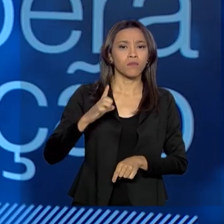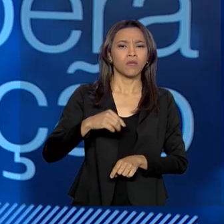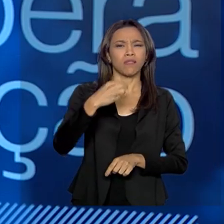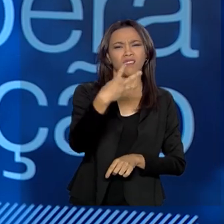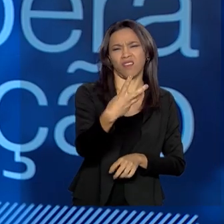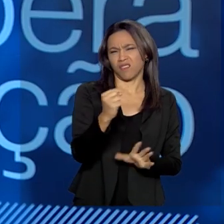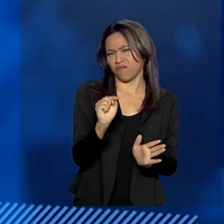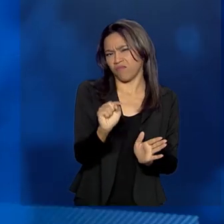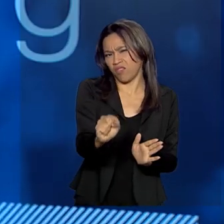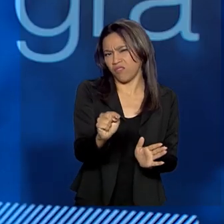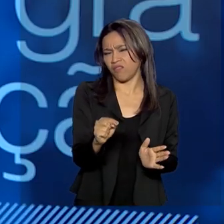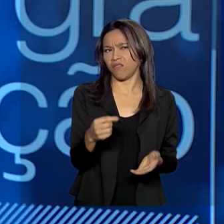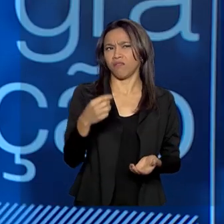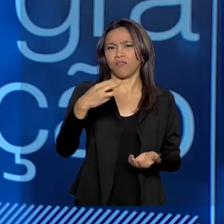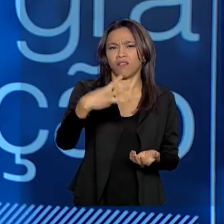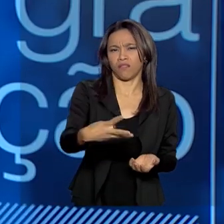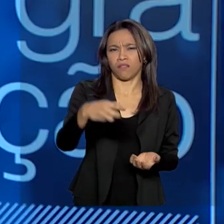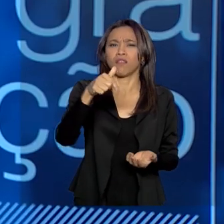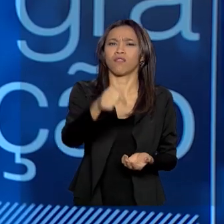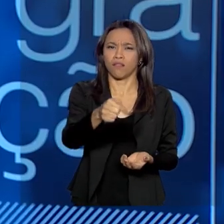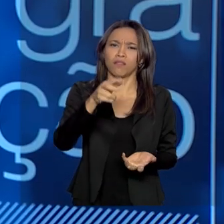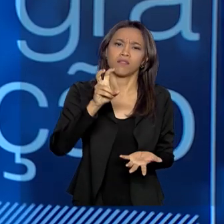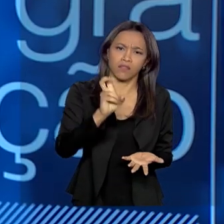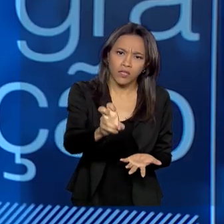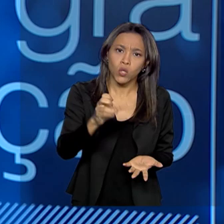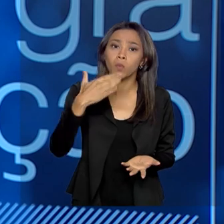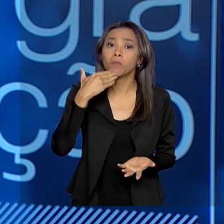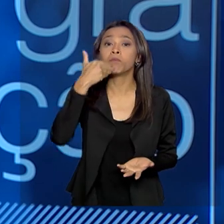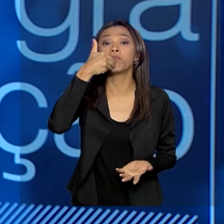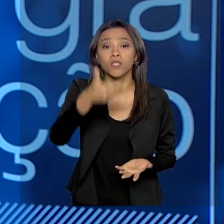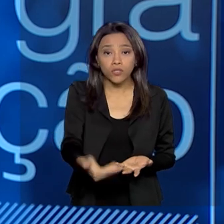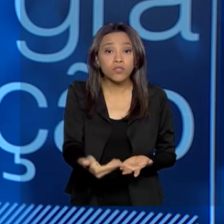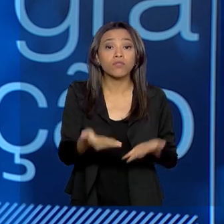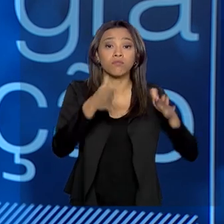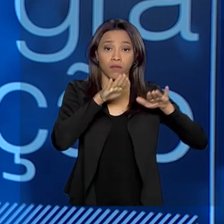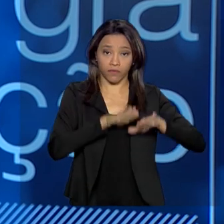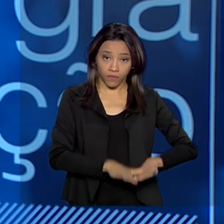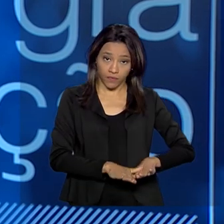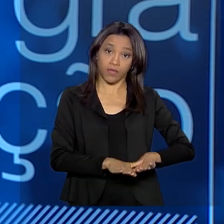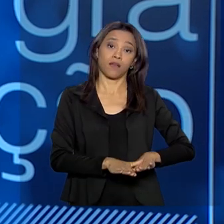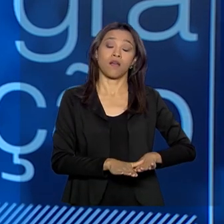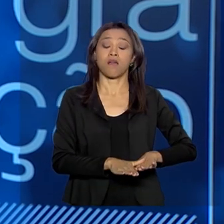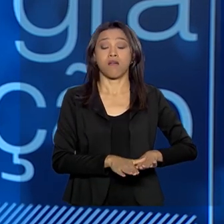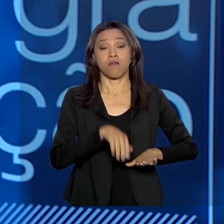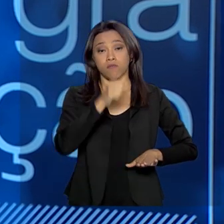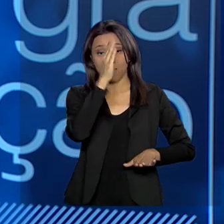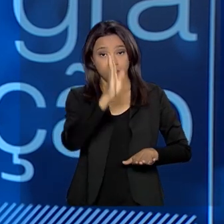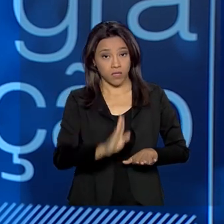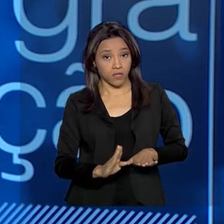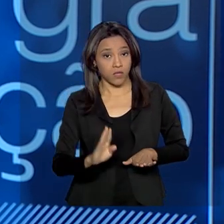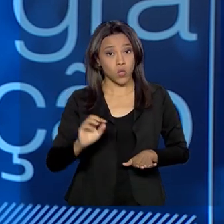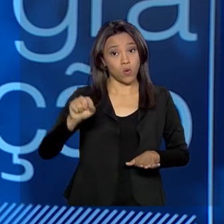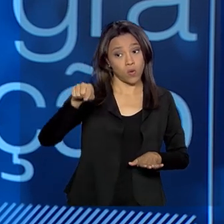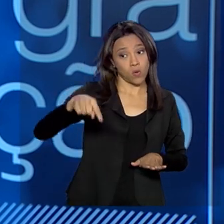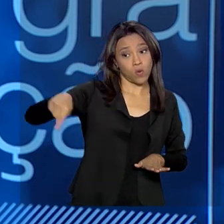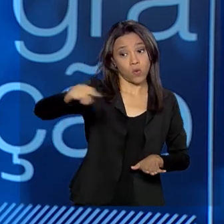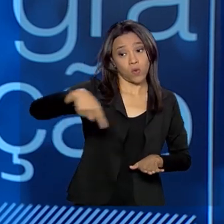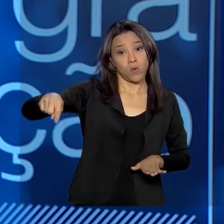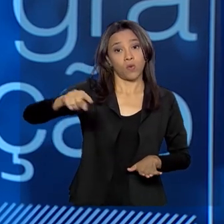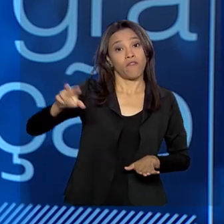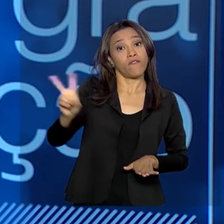.375 pedidos de refúgio de cidadãos venezuelanos. Esse número